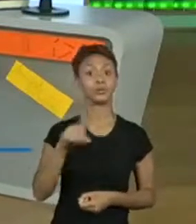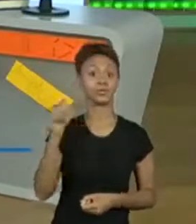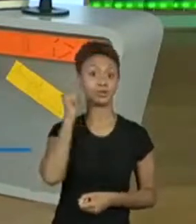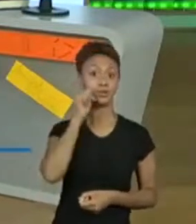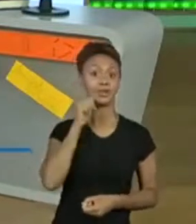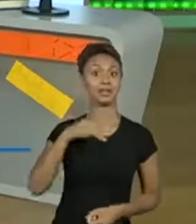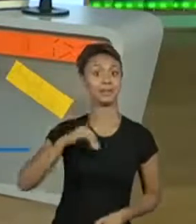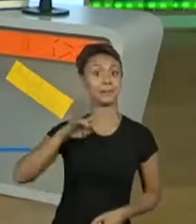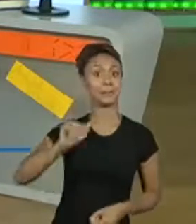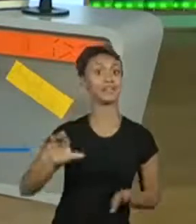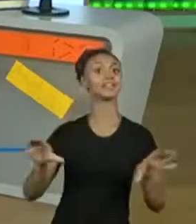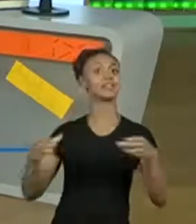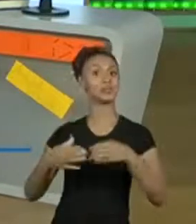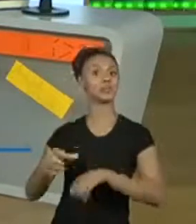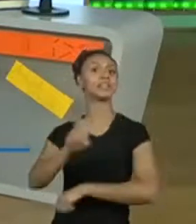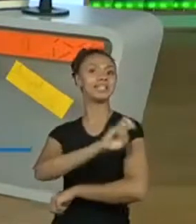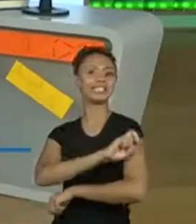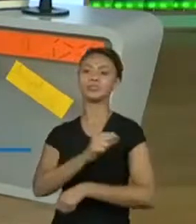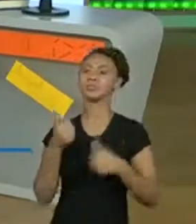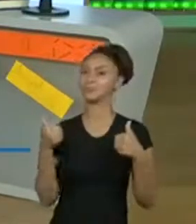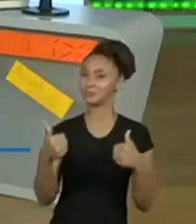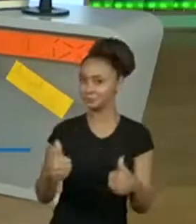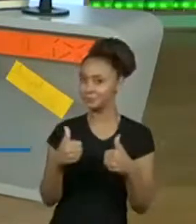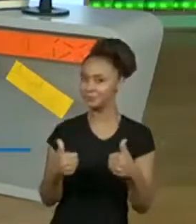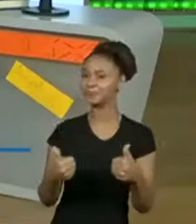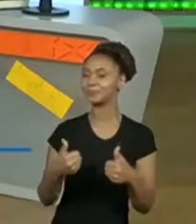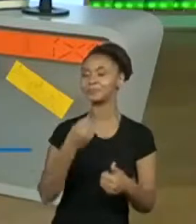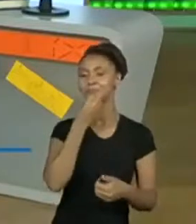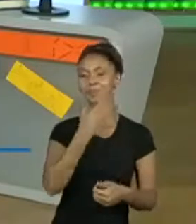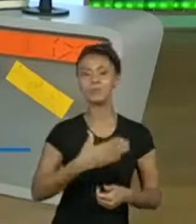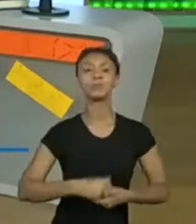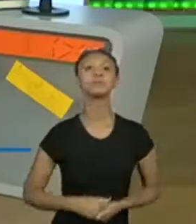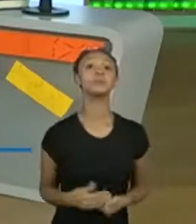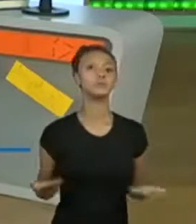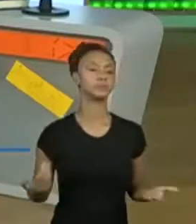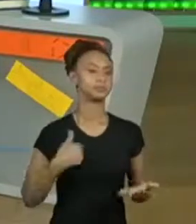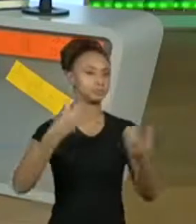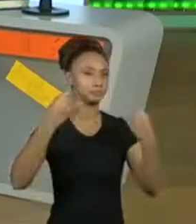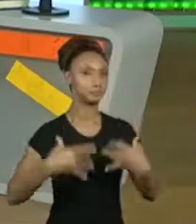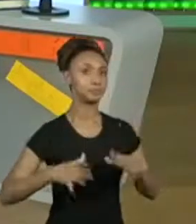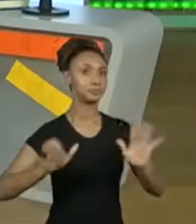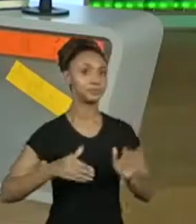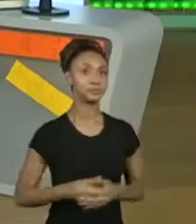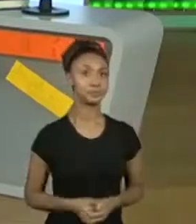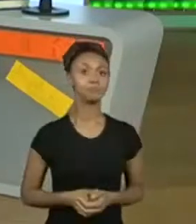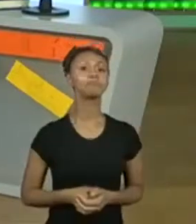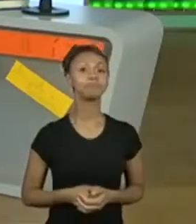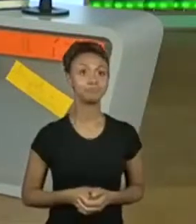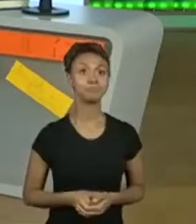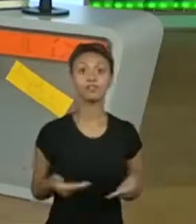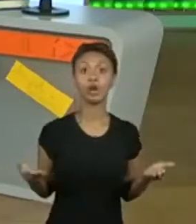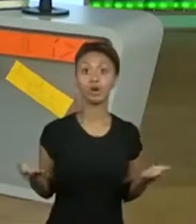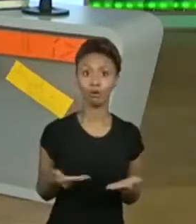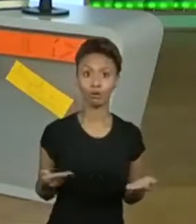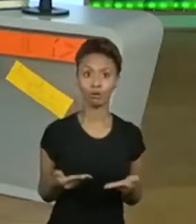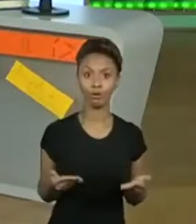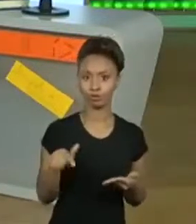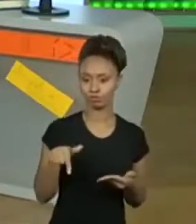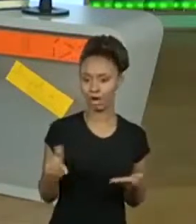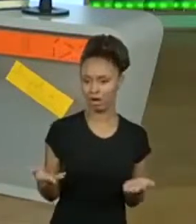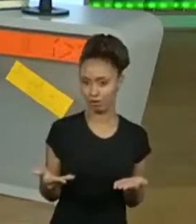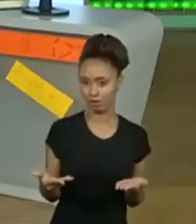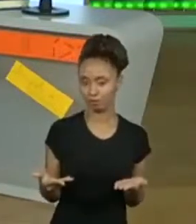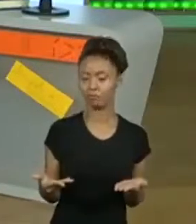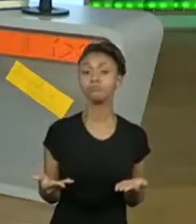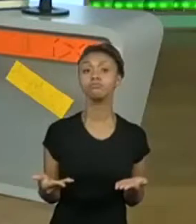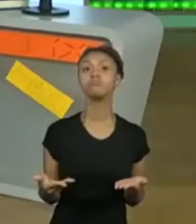quinto ano. Legal! Gente, seguinte, como eu disse, nós hoje, nesse primeiro momento,